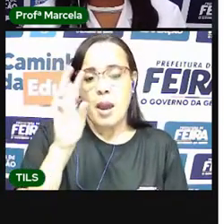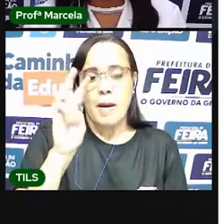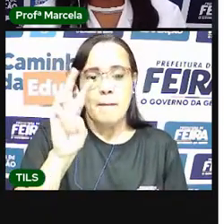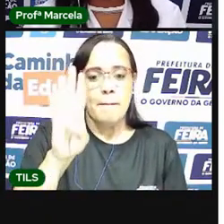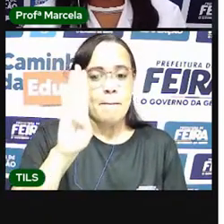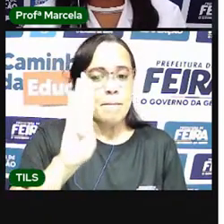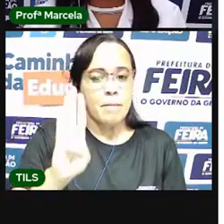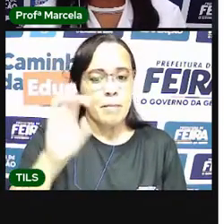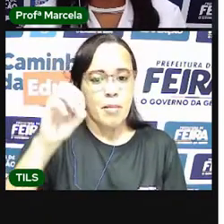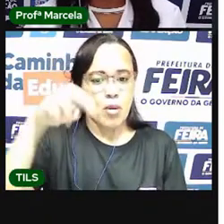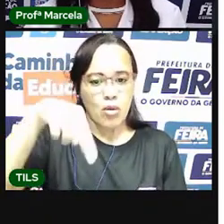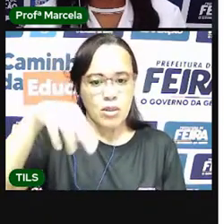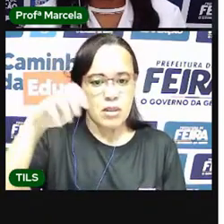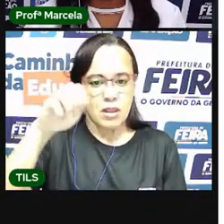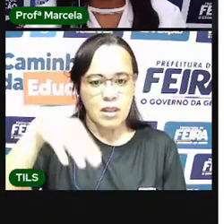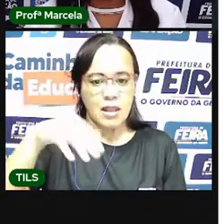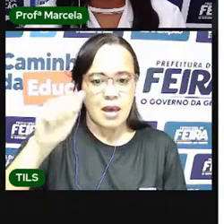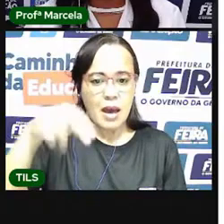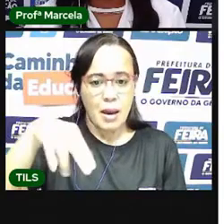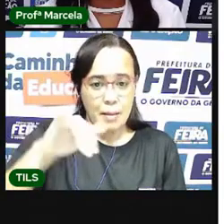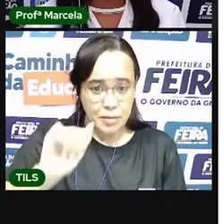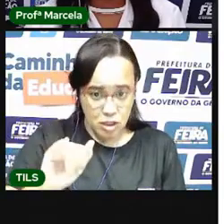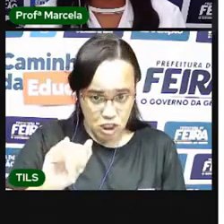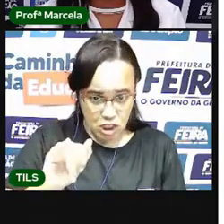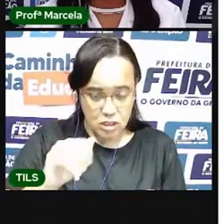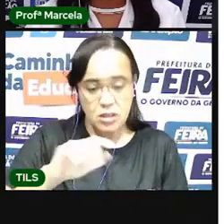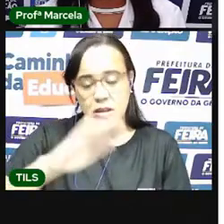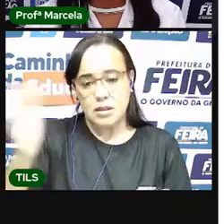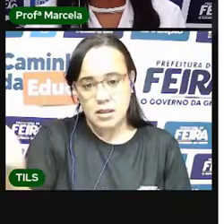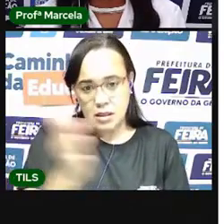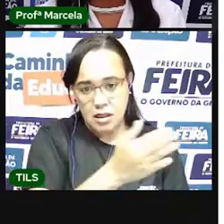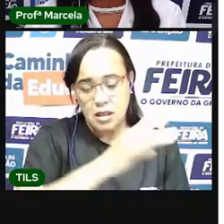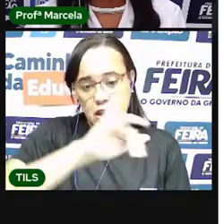Jamila. A-kin.